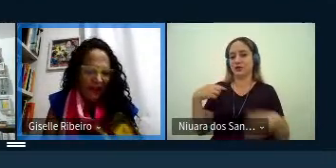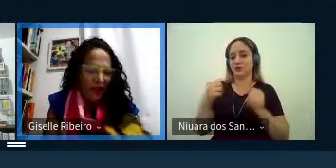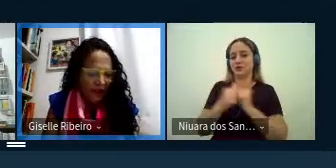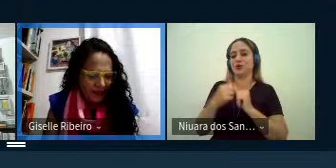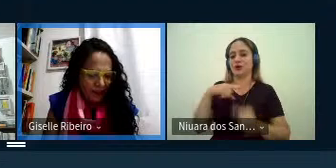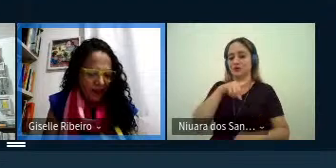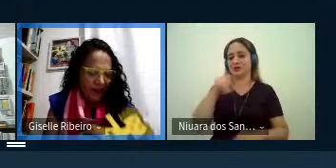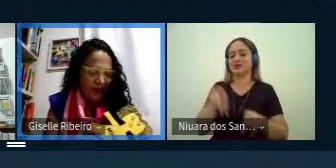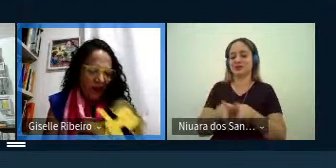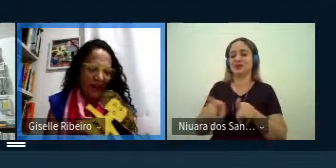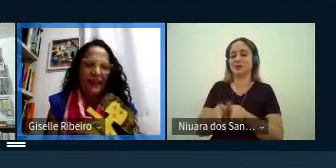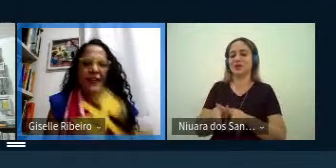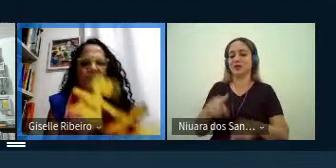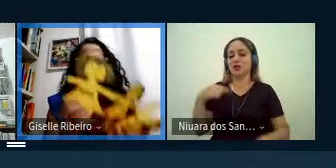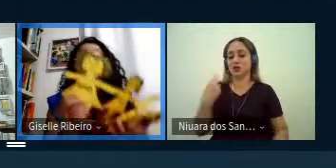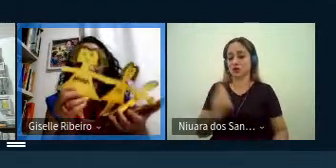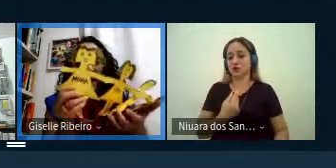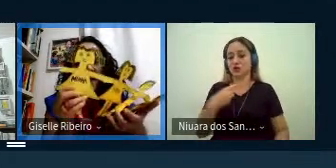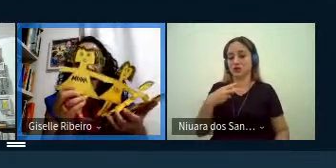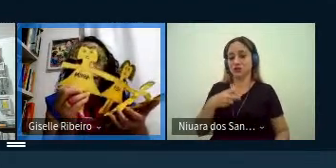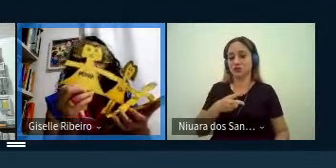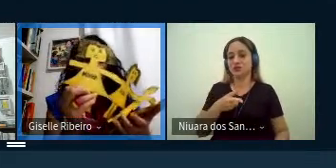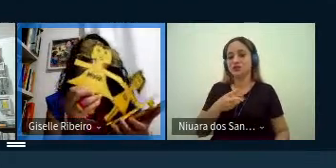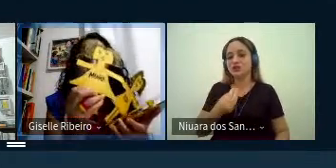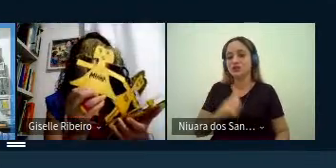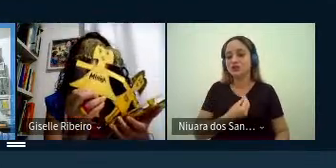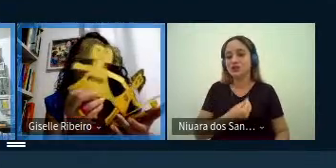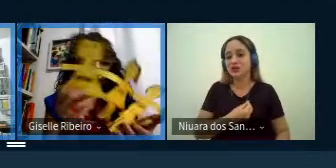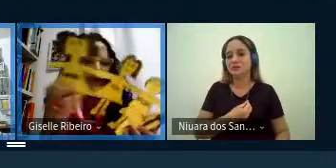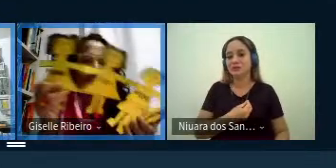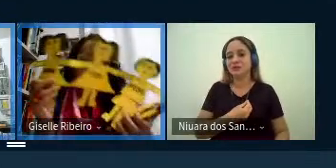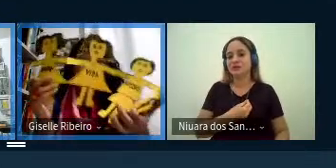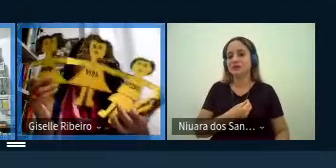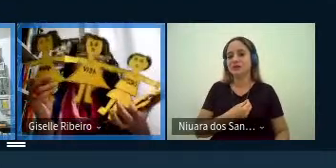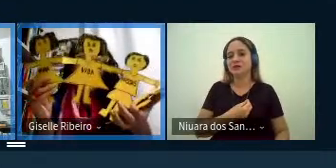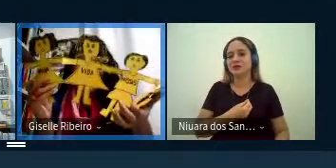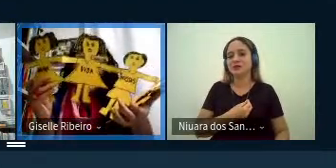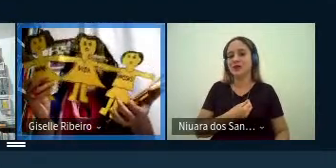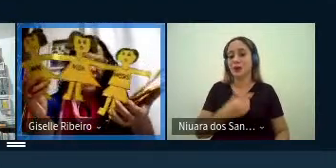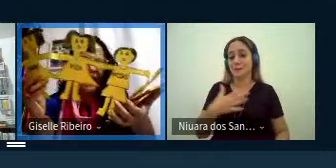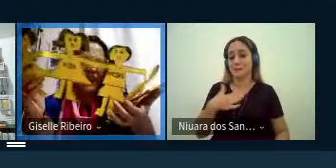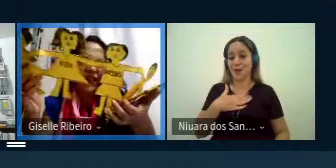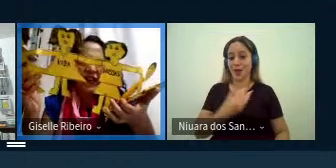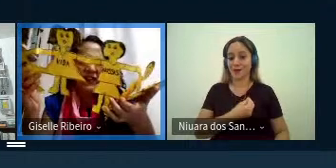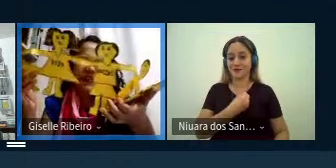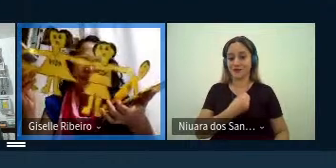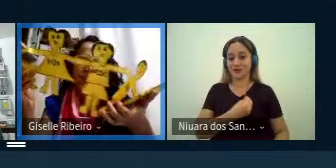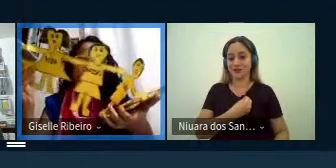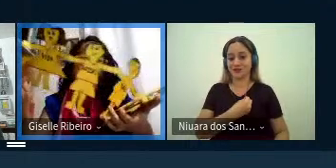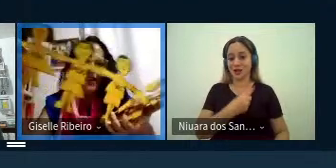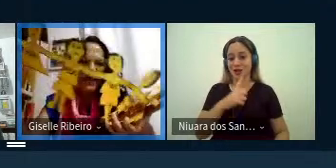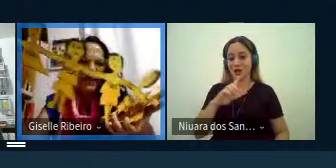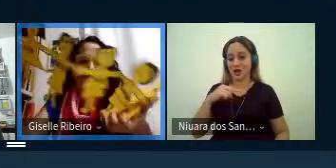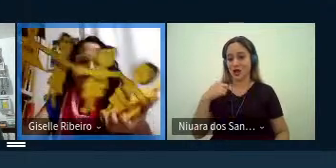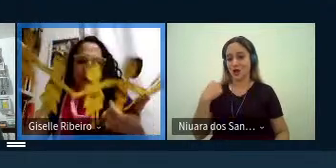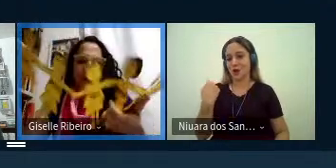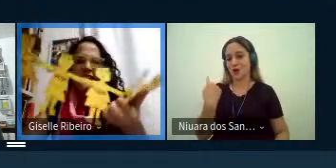nós estamos agora nesse ritmo olha minha vida nossas